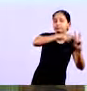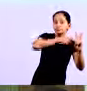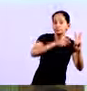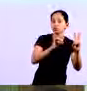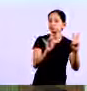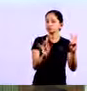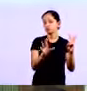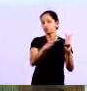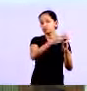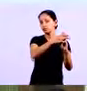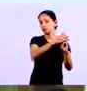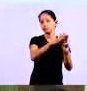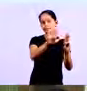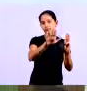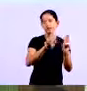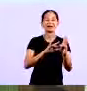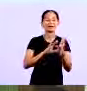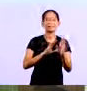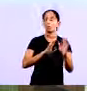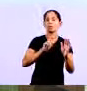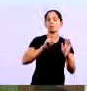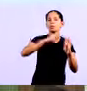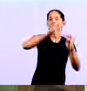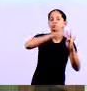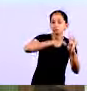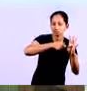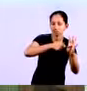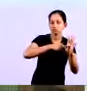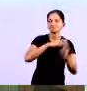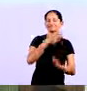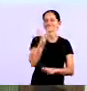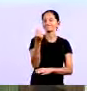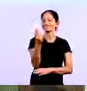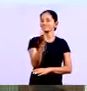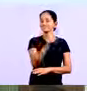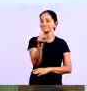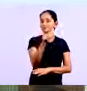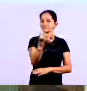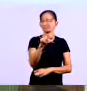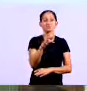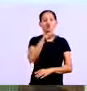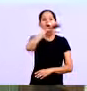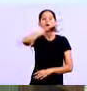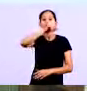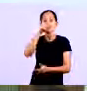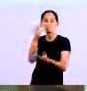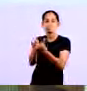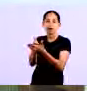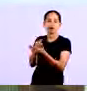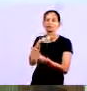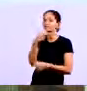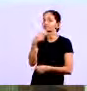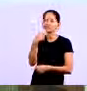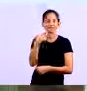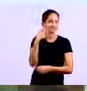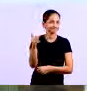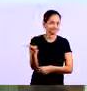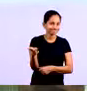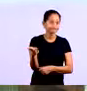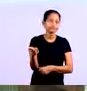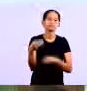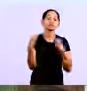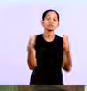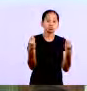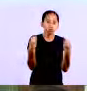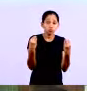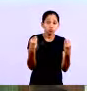para vender mais e mais rápido. Pode não ser uma boa política. Você pode ficar sem capital de giro para poder pagar suas contas a pagar. no curto prazo.